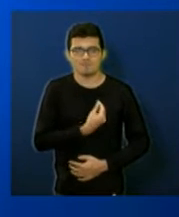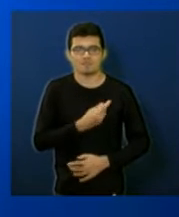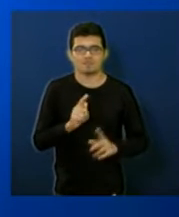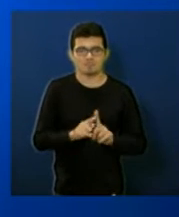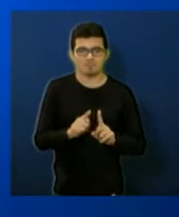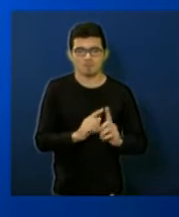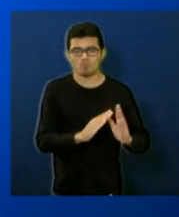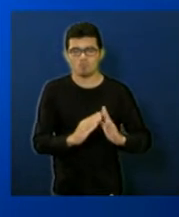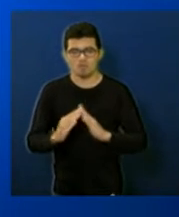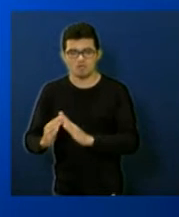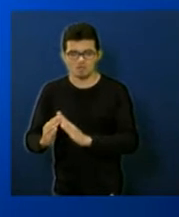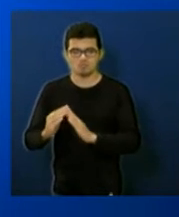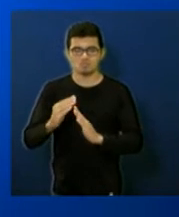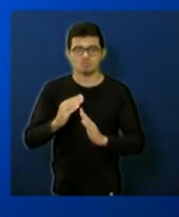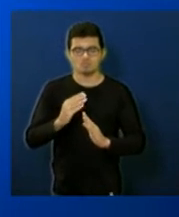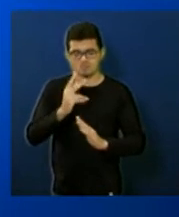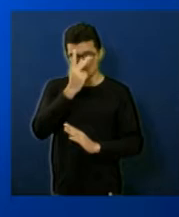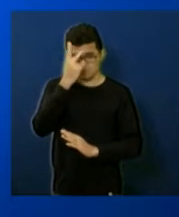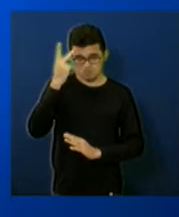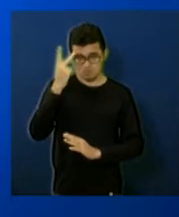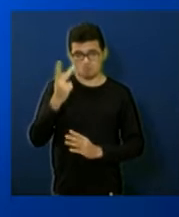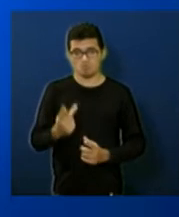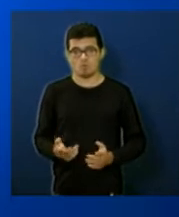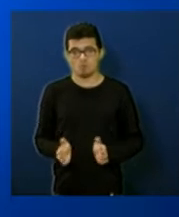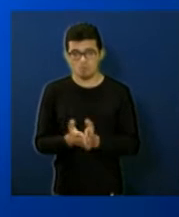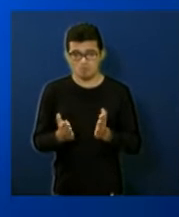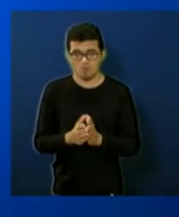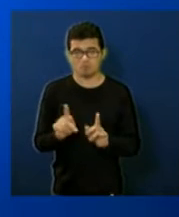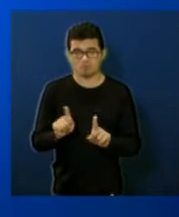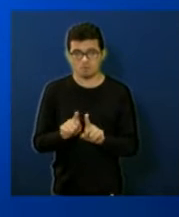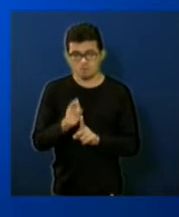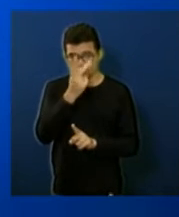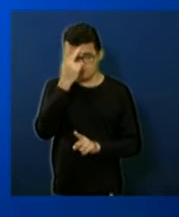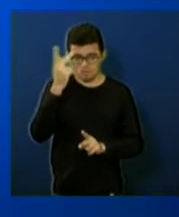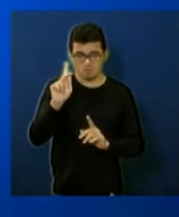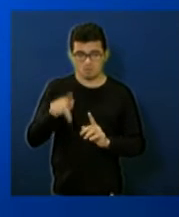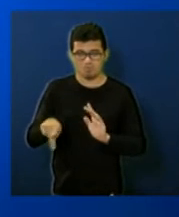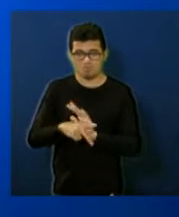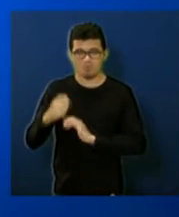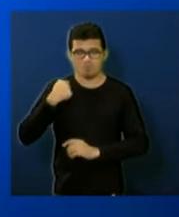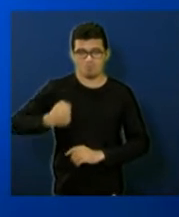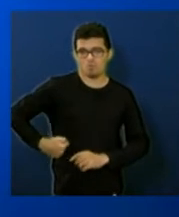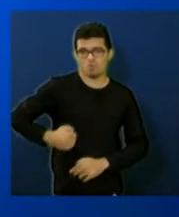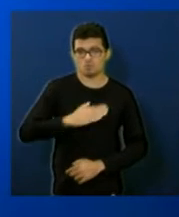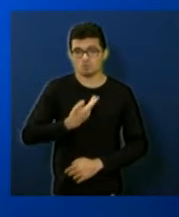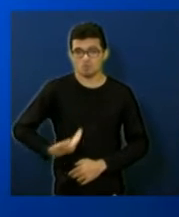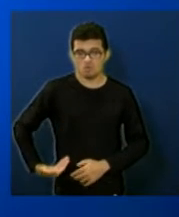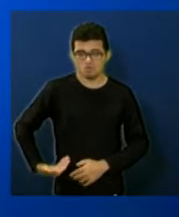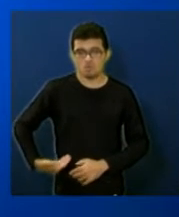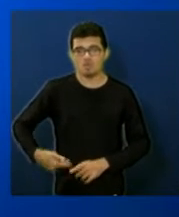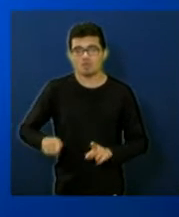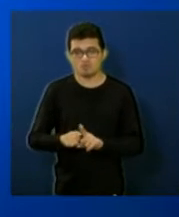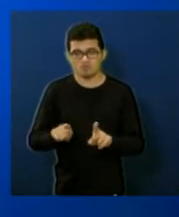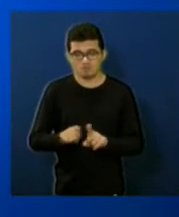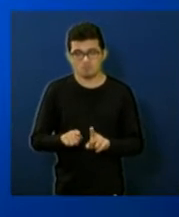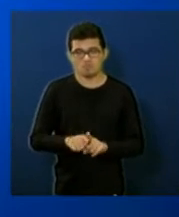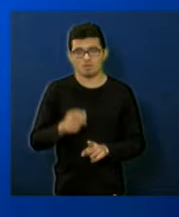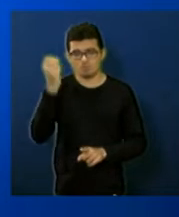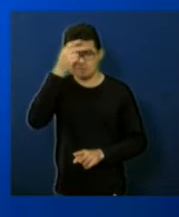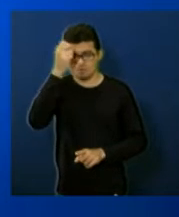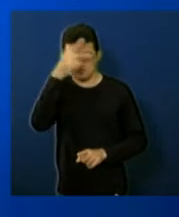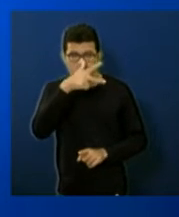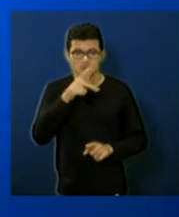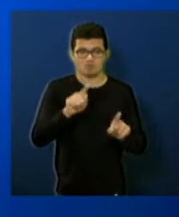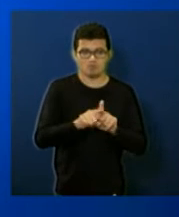a população de baixa renda e integrantes dos programas habitacionais desenvolvidos pelo município em parcerias com o